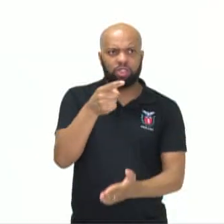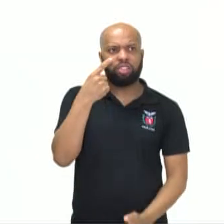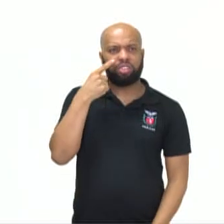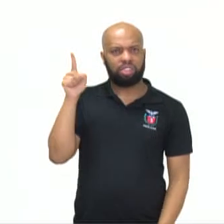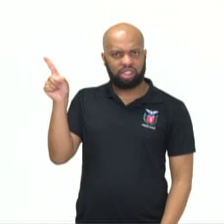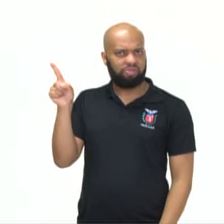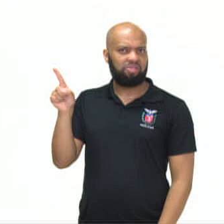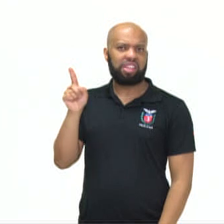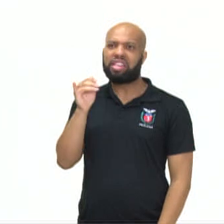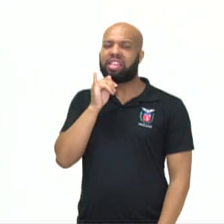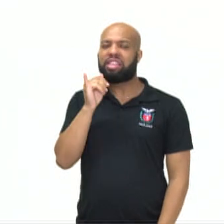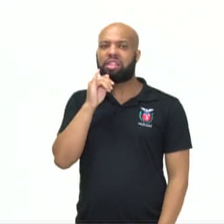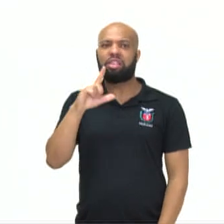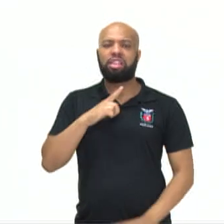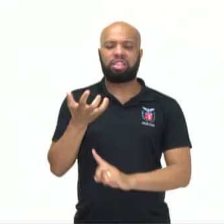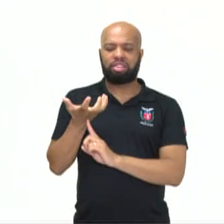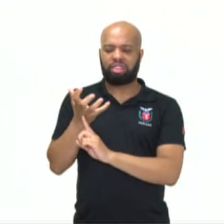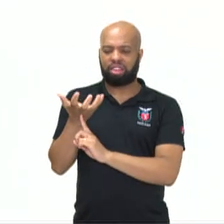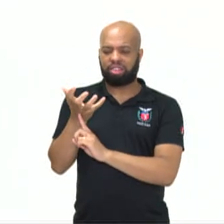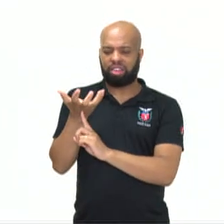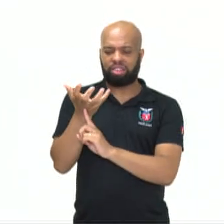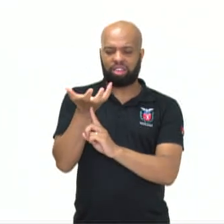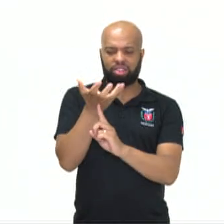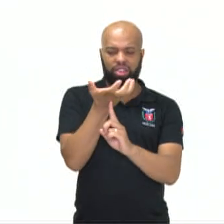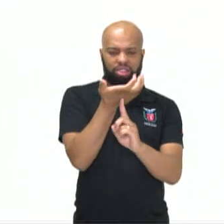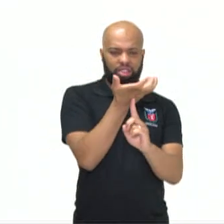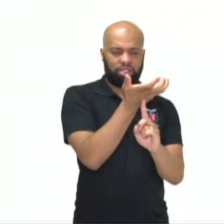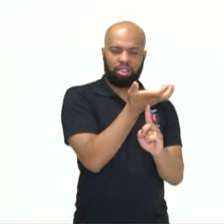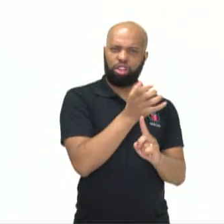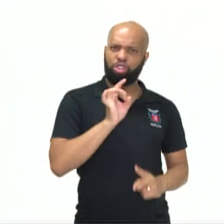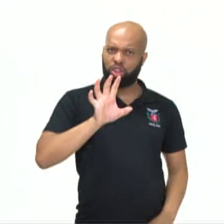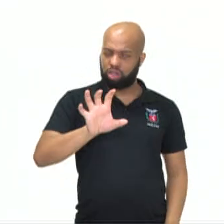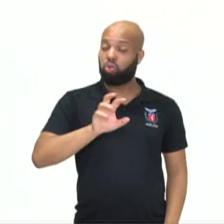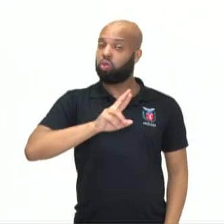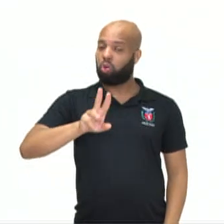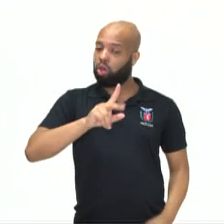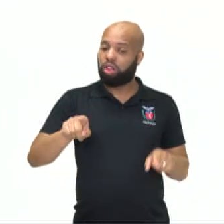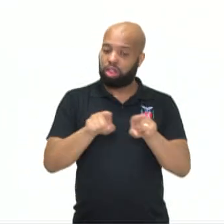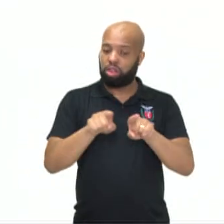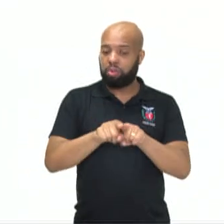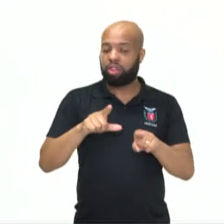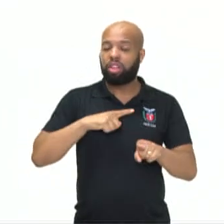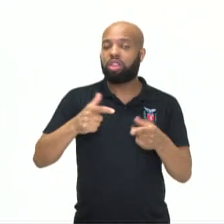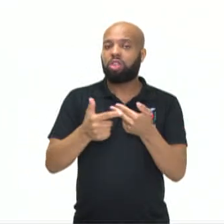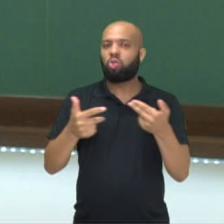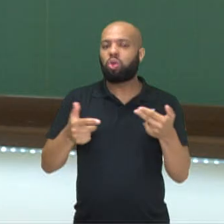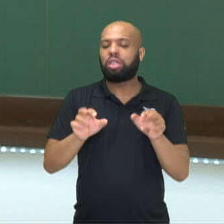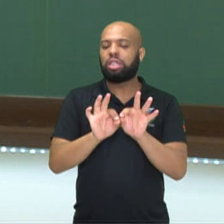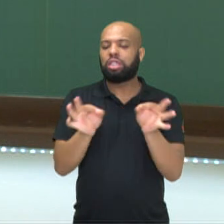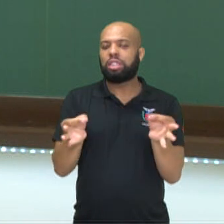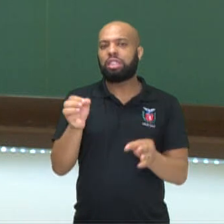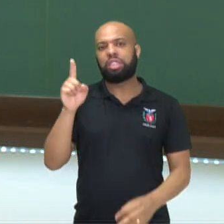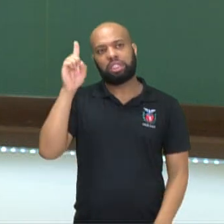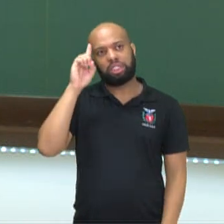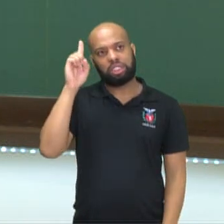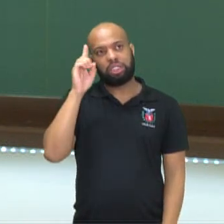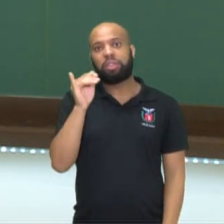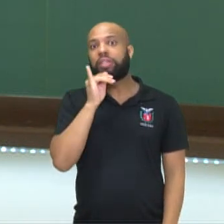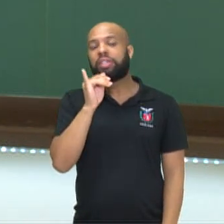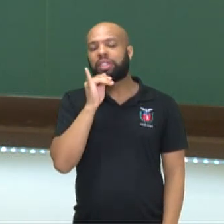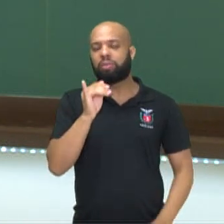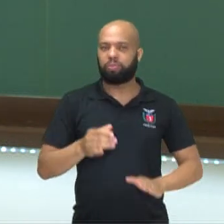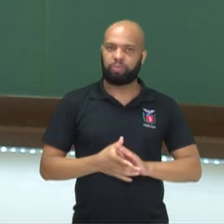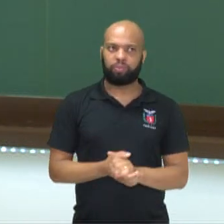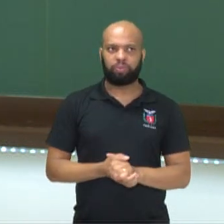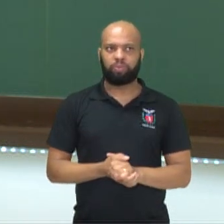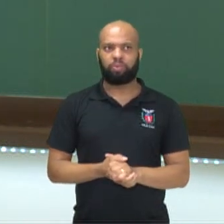na sua tela, como um satélite, por exemplo. Mas ela também está associada a elementos muito simples do cotidiano, como quando,